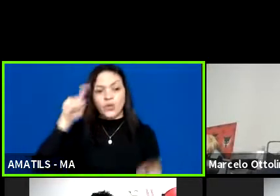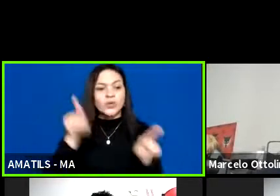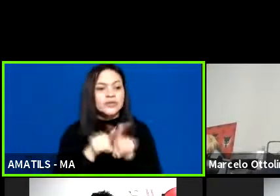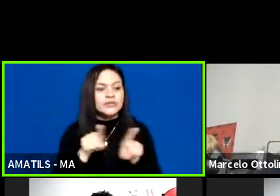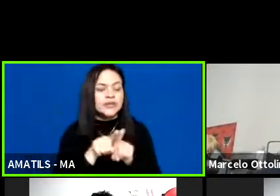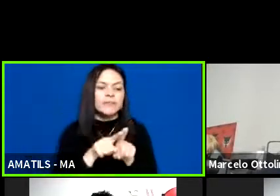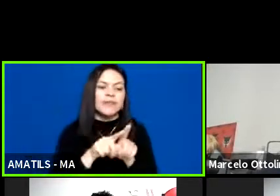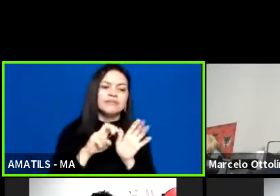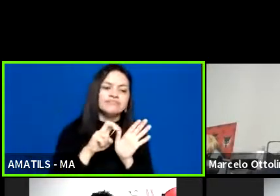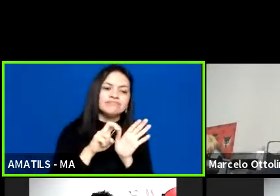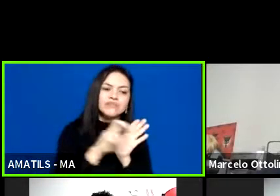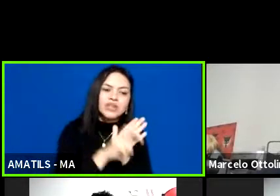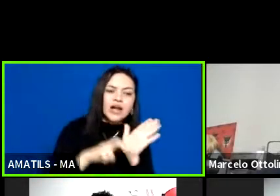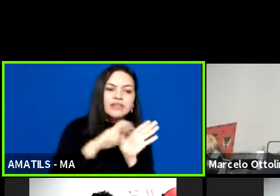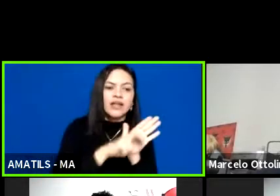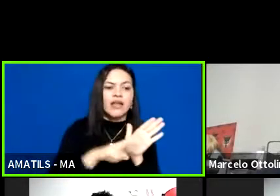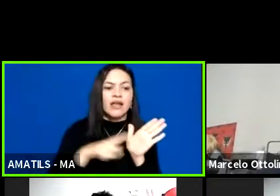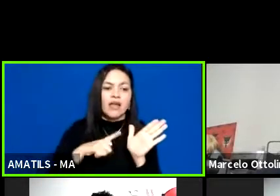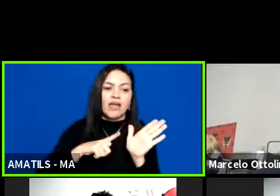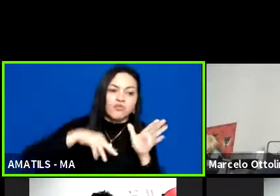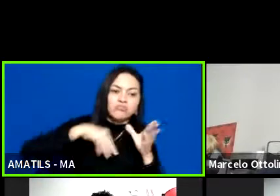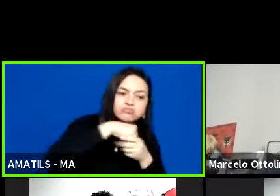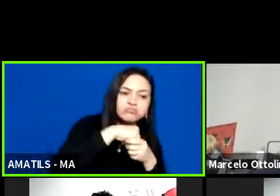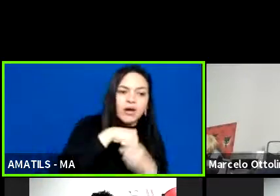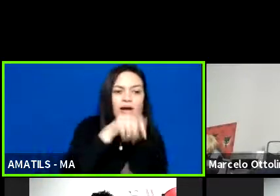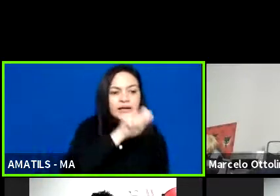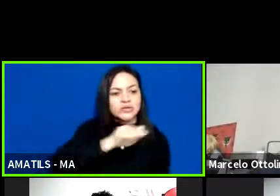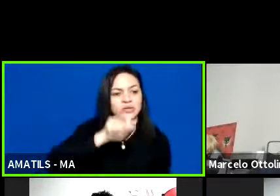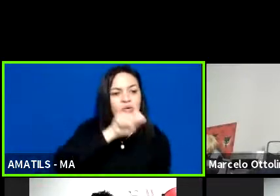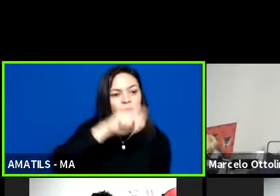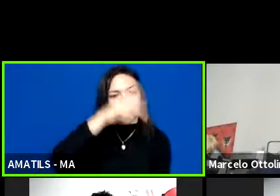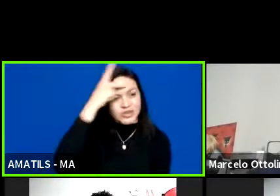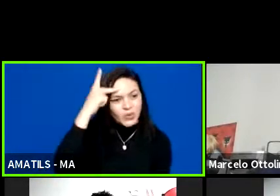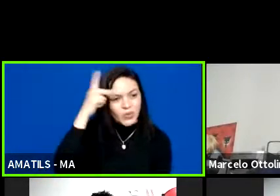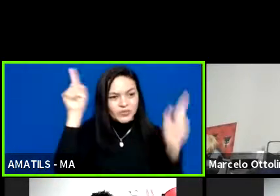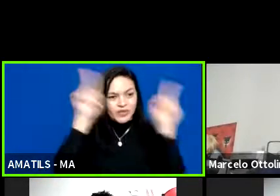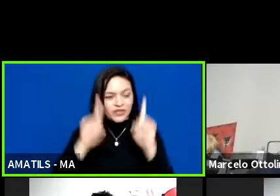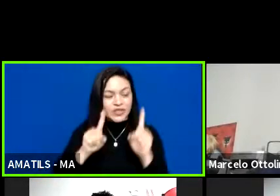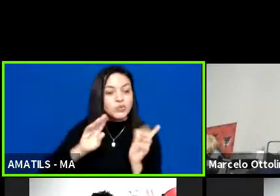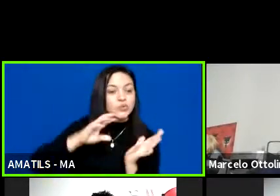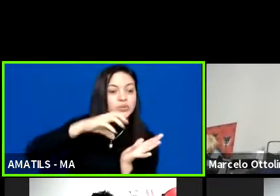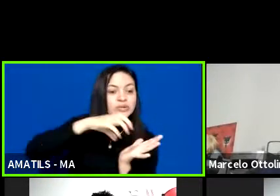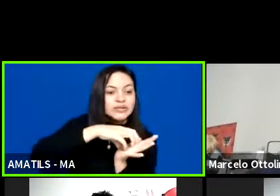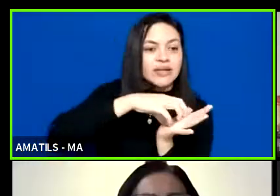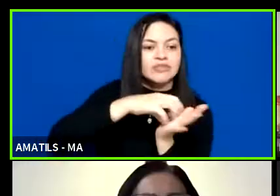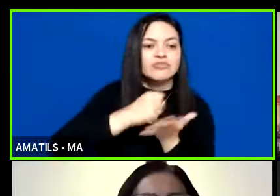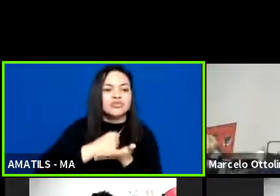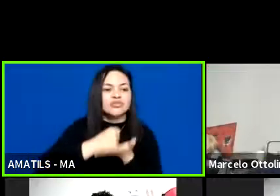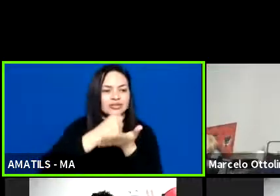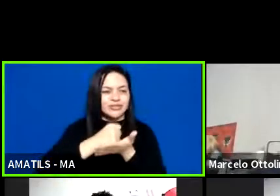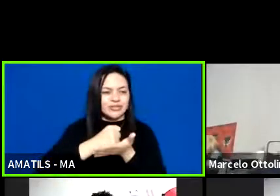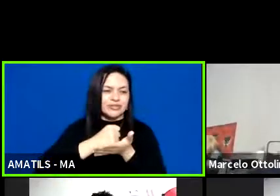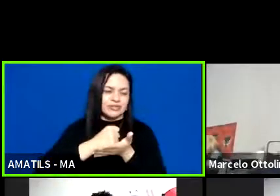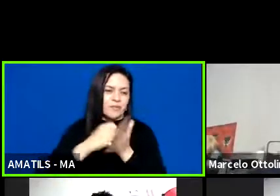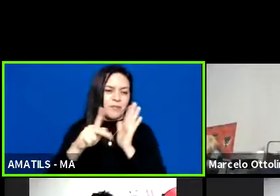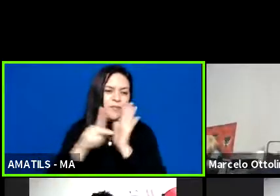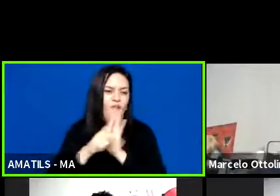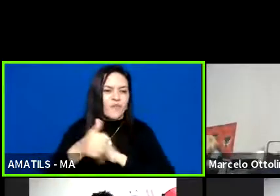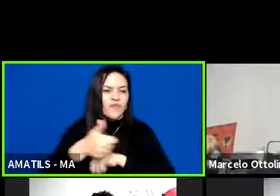das pessoas com deficiência do Centro de Assistência Profissionalizante Senapa, de Imperatriz.